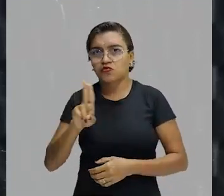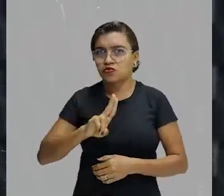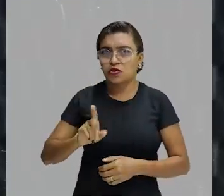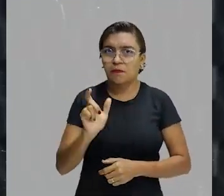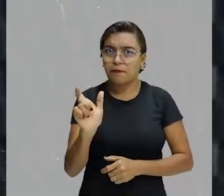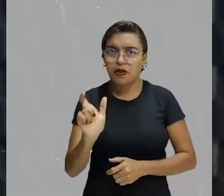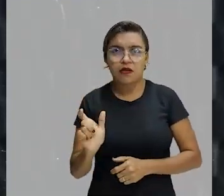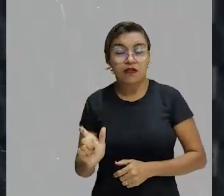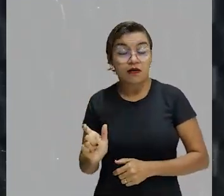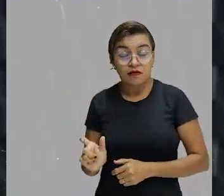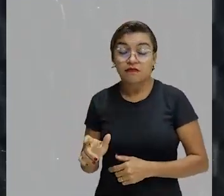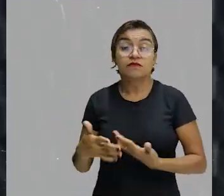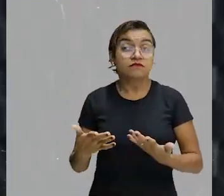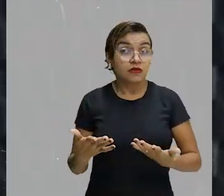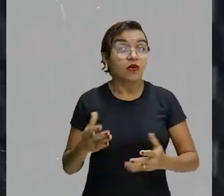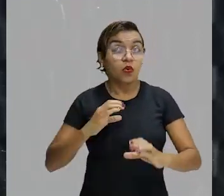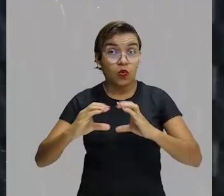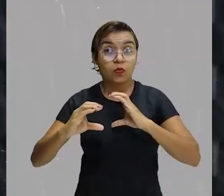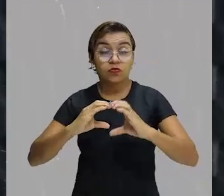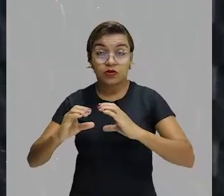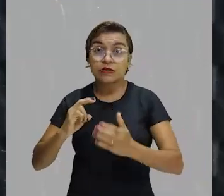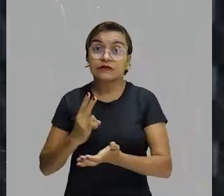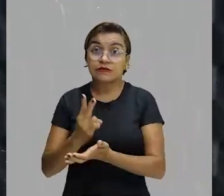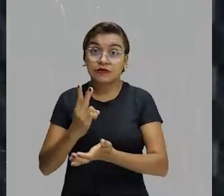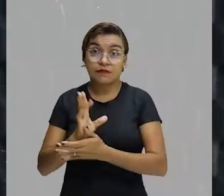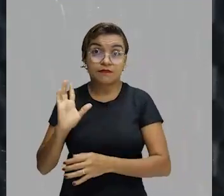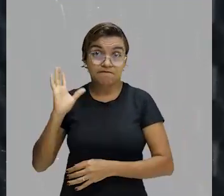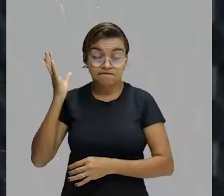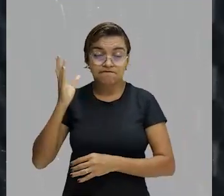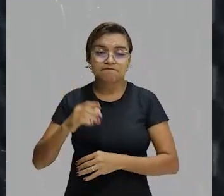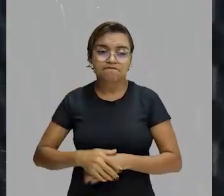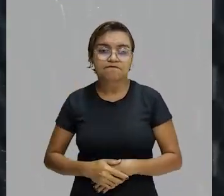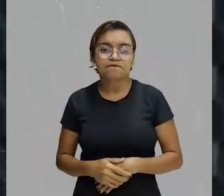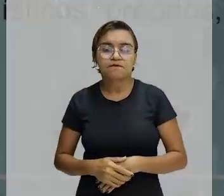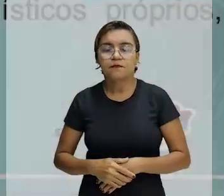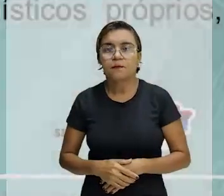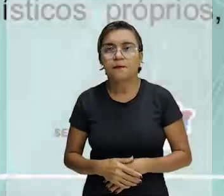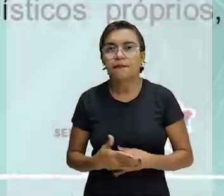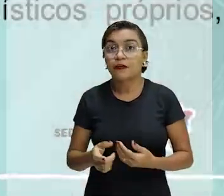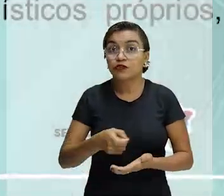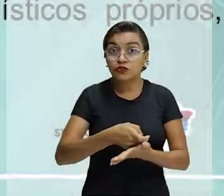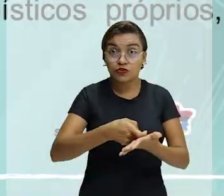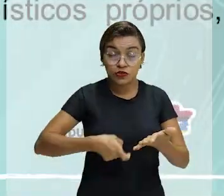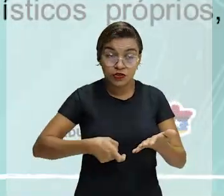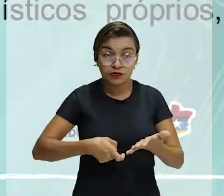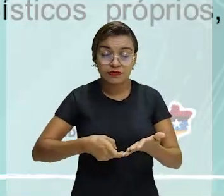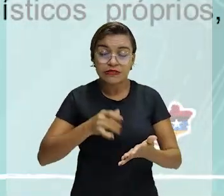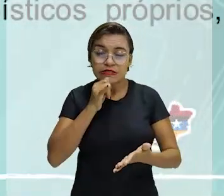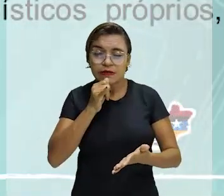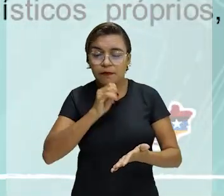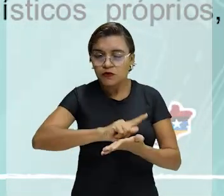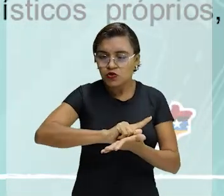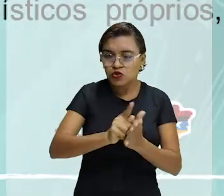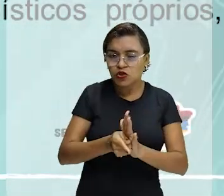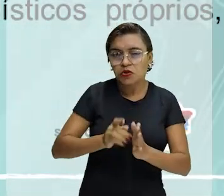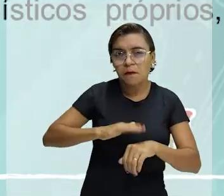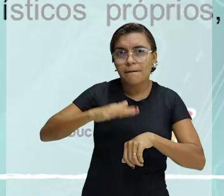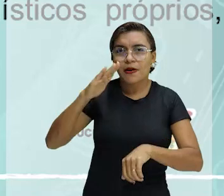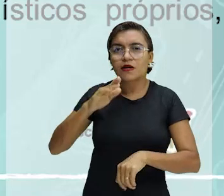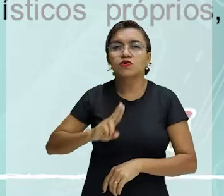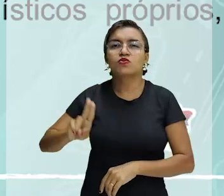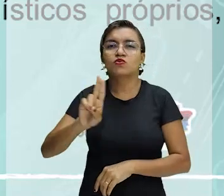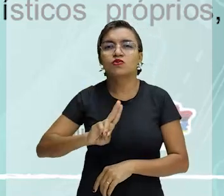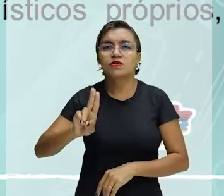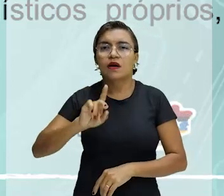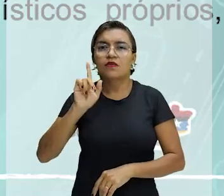O tempo todo a comunicação está acontecendo. Entre os gêneros mais acessados em nosso cotidiano